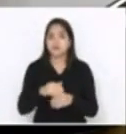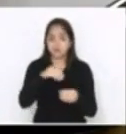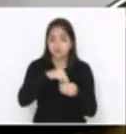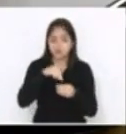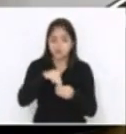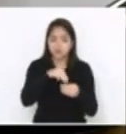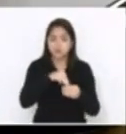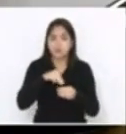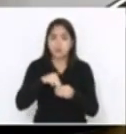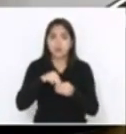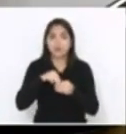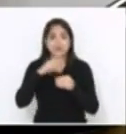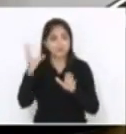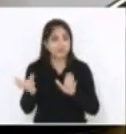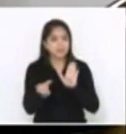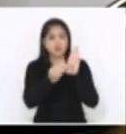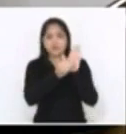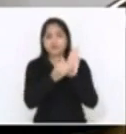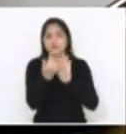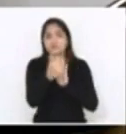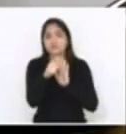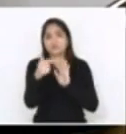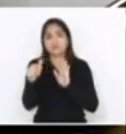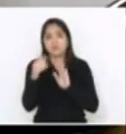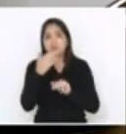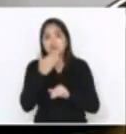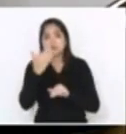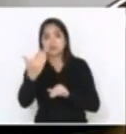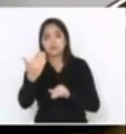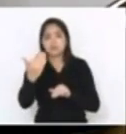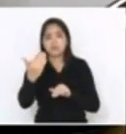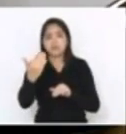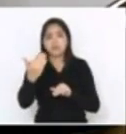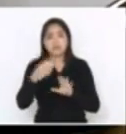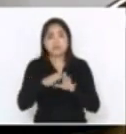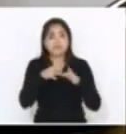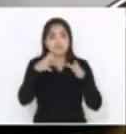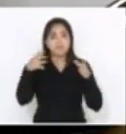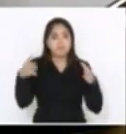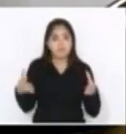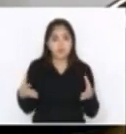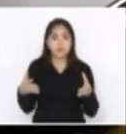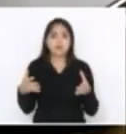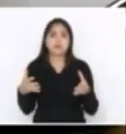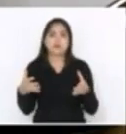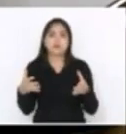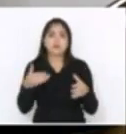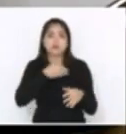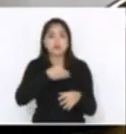sempre estão inclusas nas demandas macro do Governo do Estado de Santa Catarina.